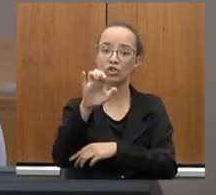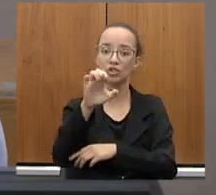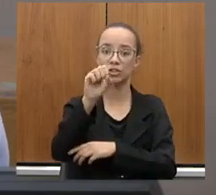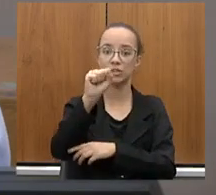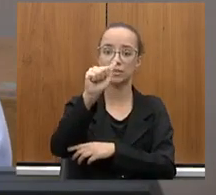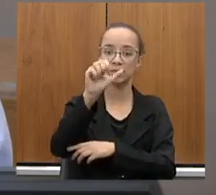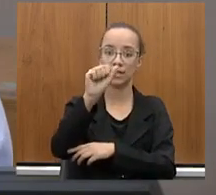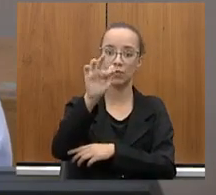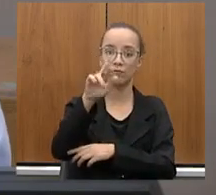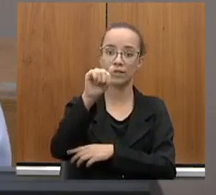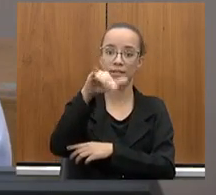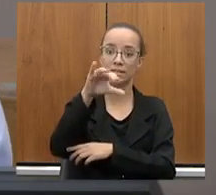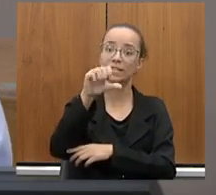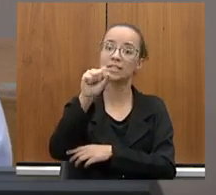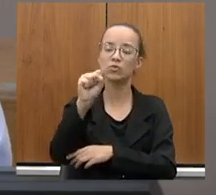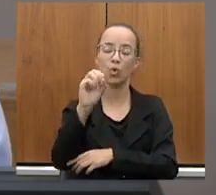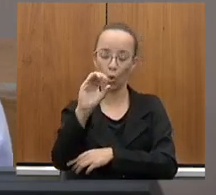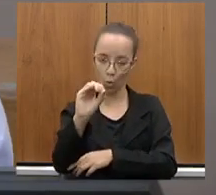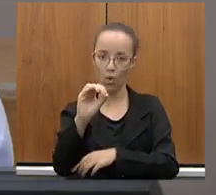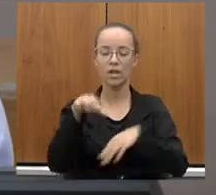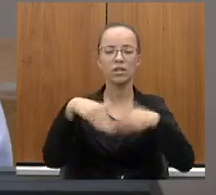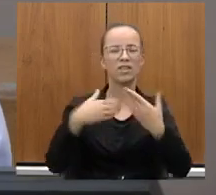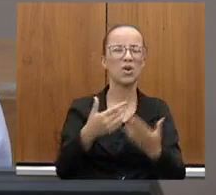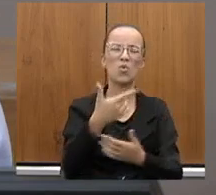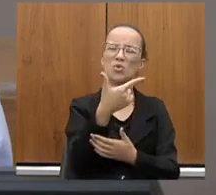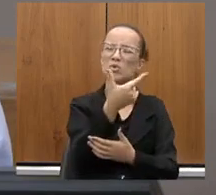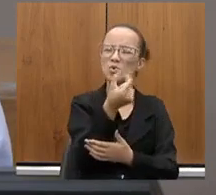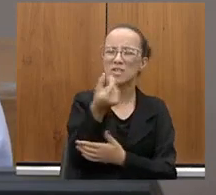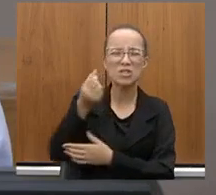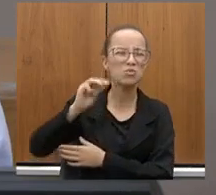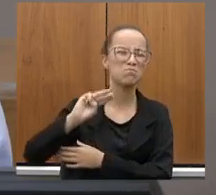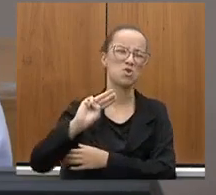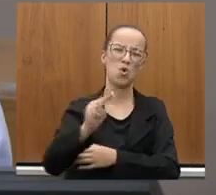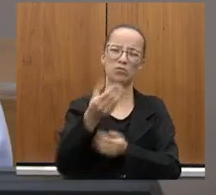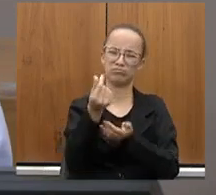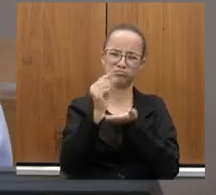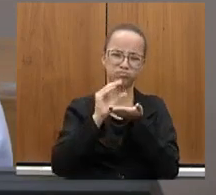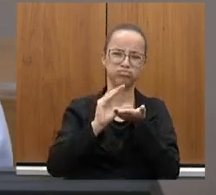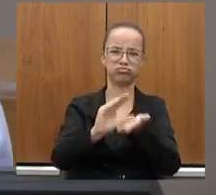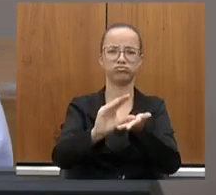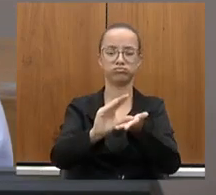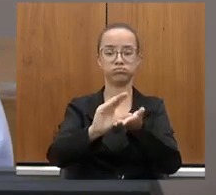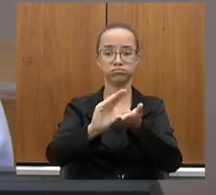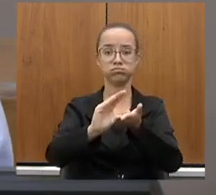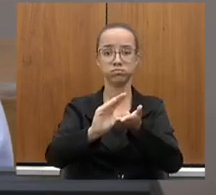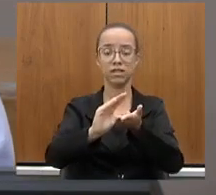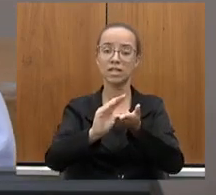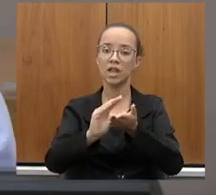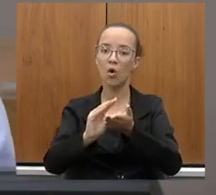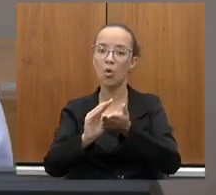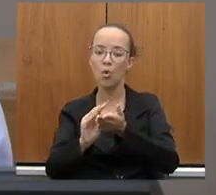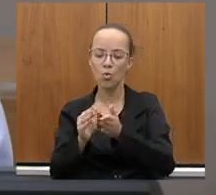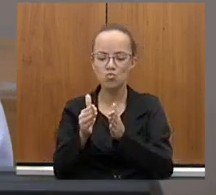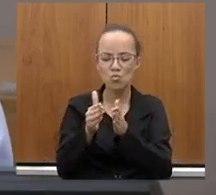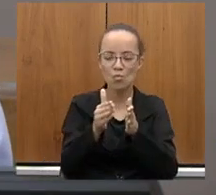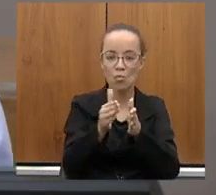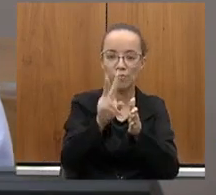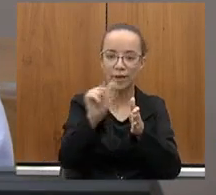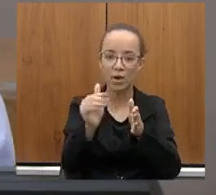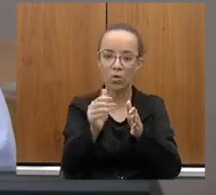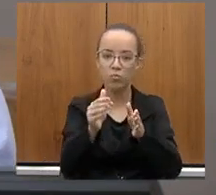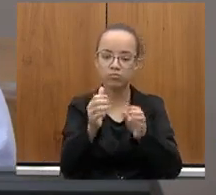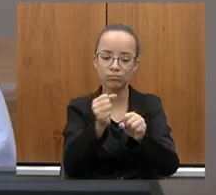Pintópolis-Urucuia. Então, são mais de 200 milhões que já começaram a ser investidos em Montes Claros e vão desafogar o trânsito de quem vem lá da 365,